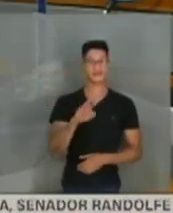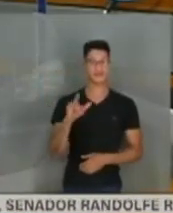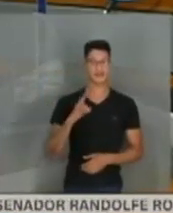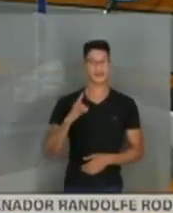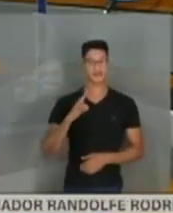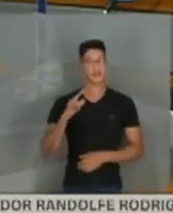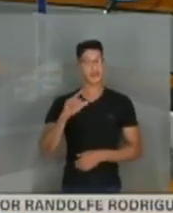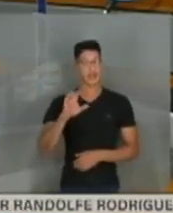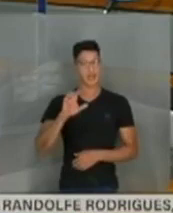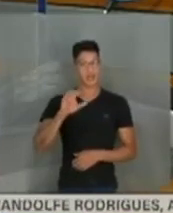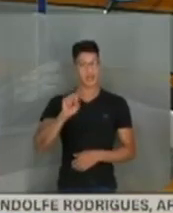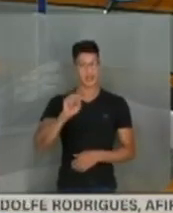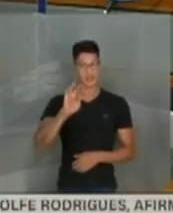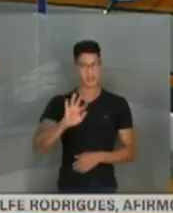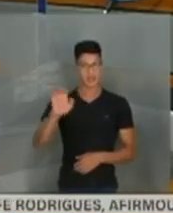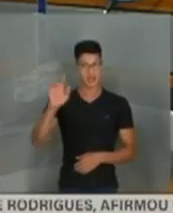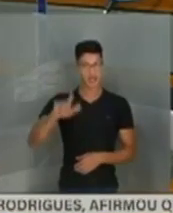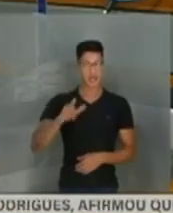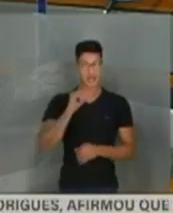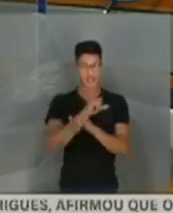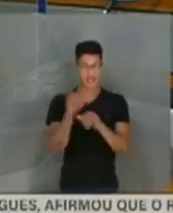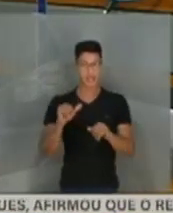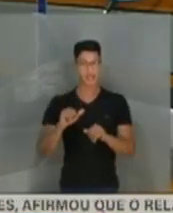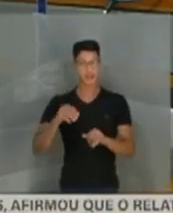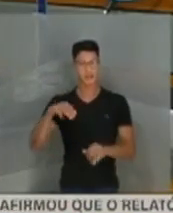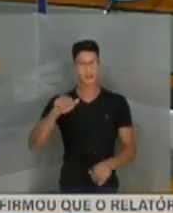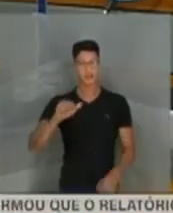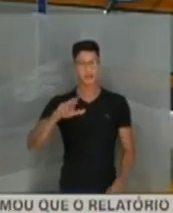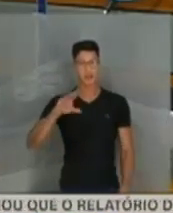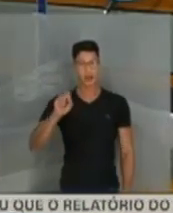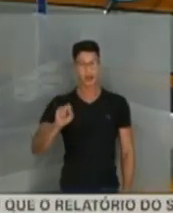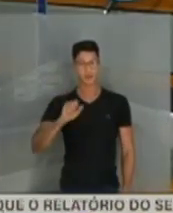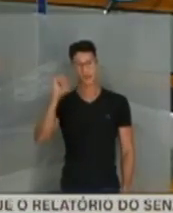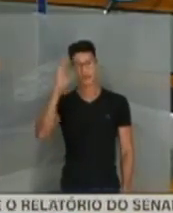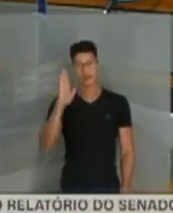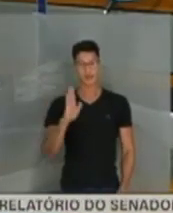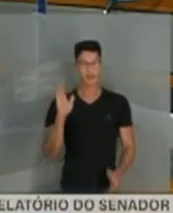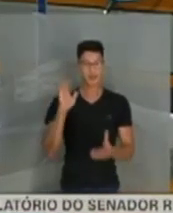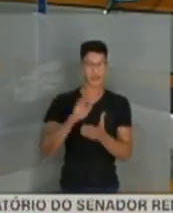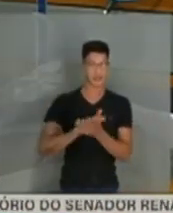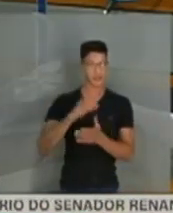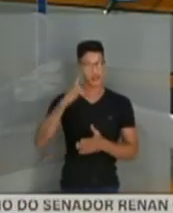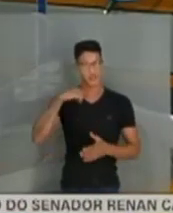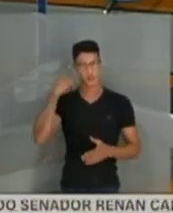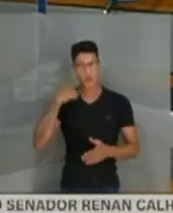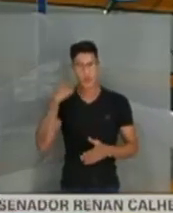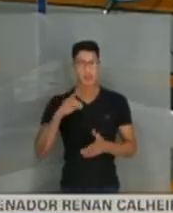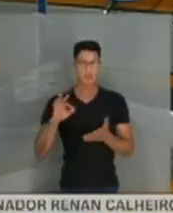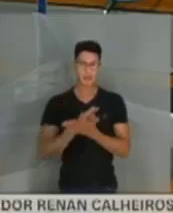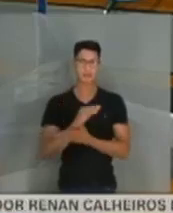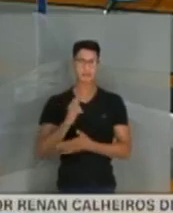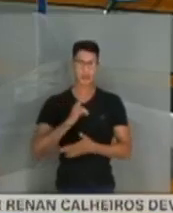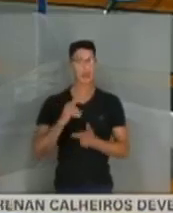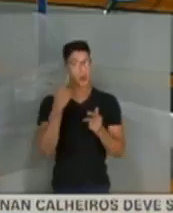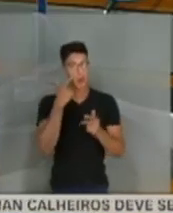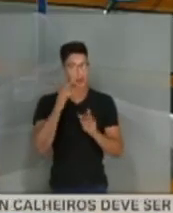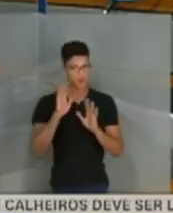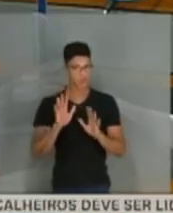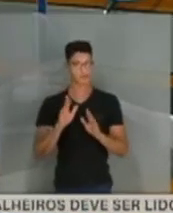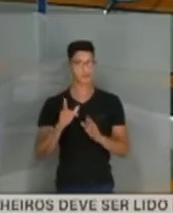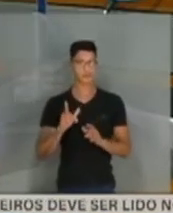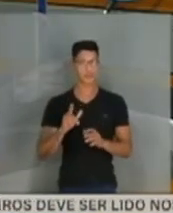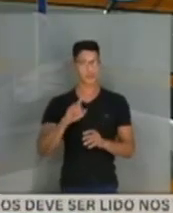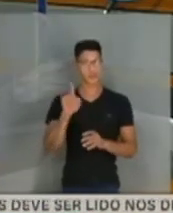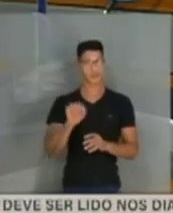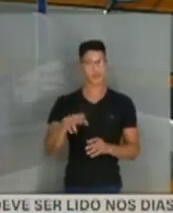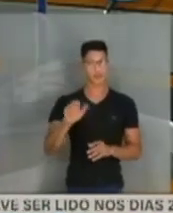Superior Eleitoral, ela declara aqui, Marcos Tolentino, brasileiro, casada, advogada e tal, inscrito. Aí, olha só, zona